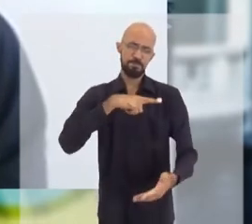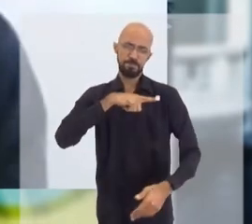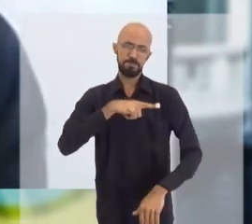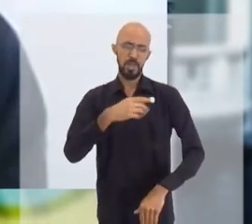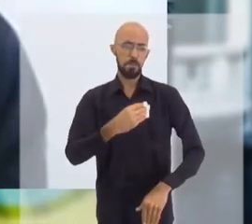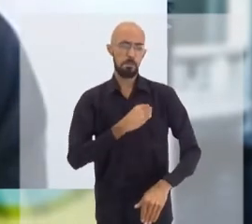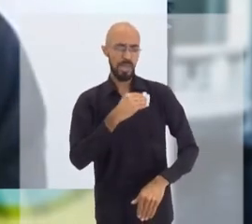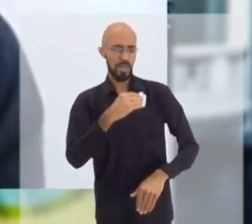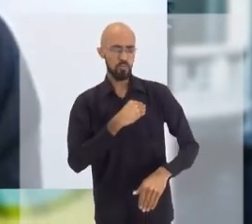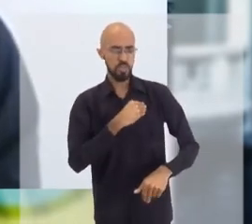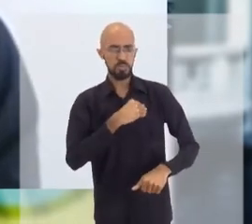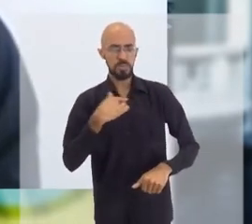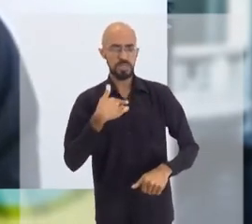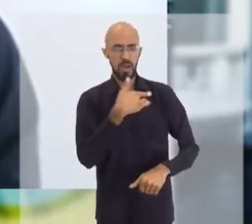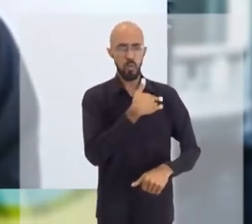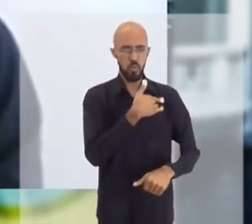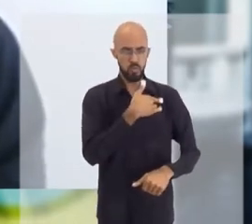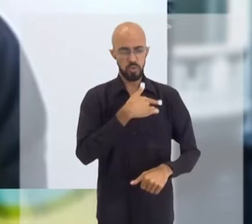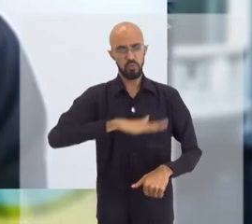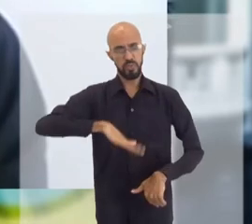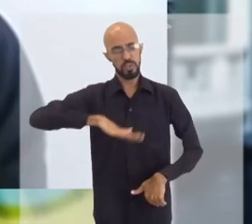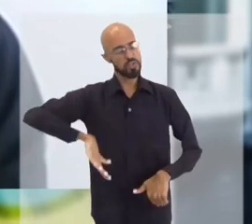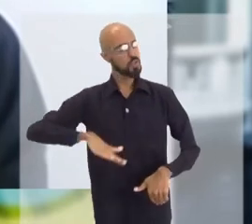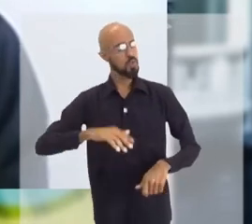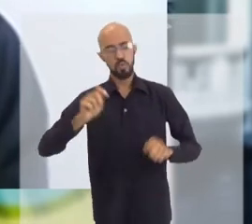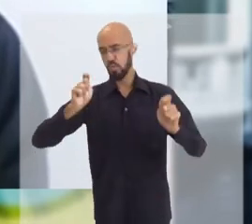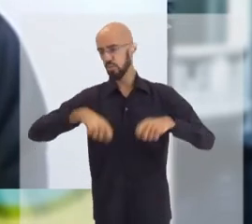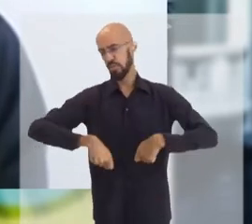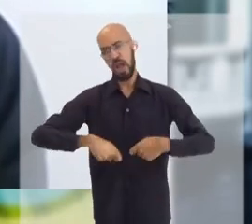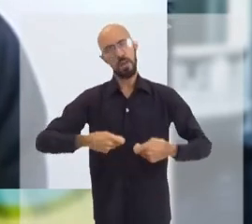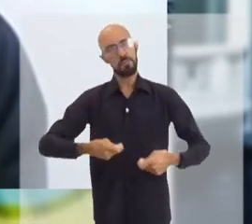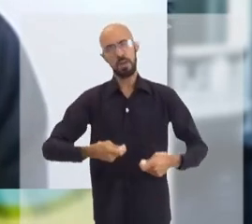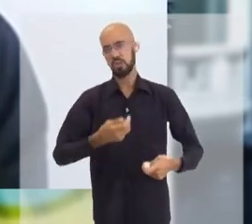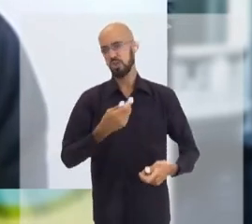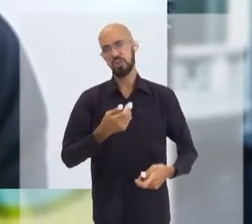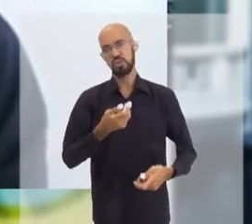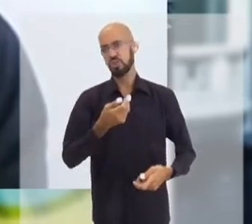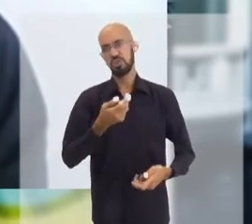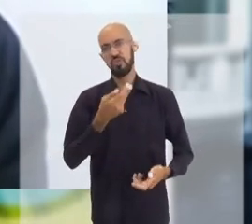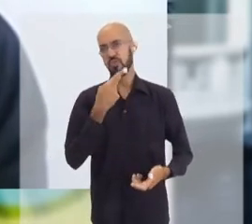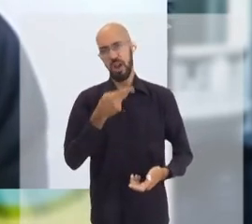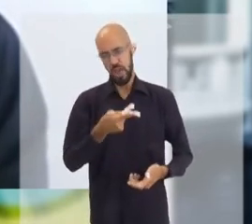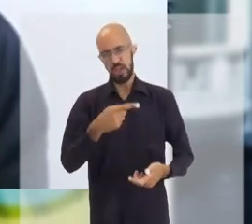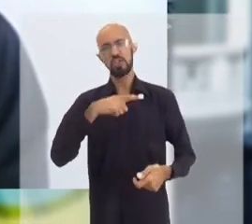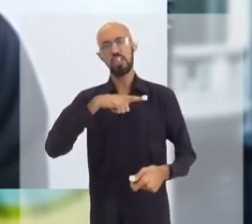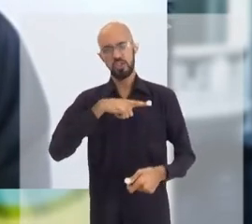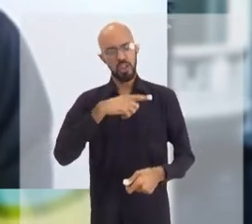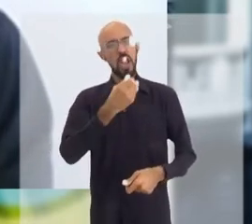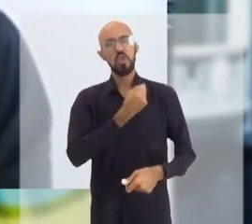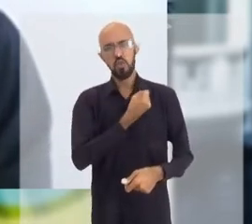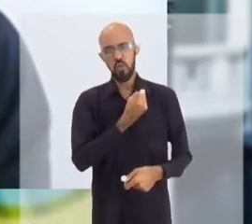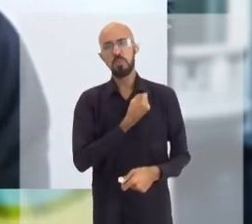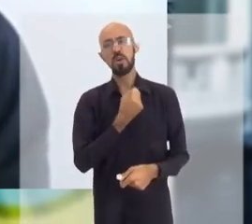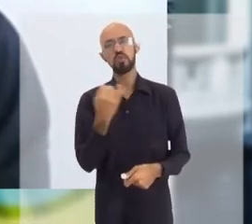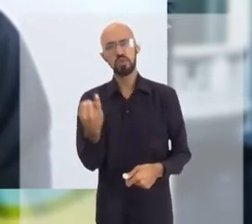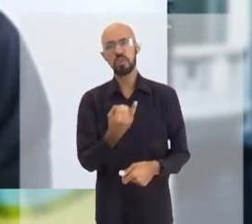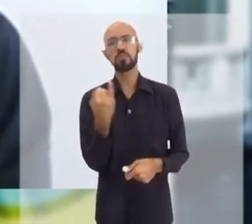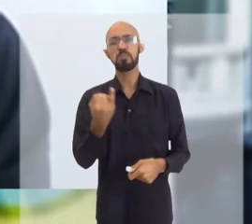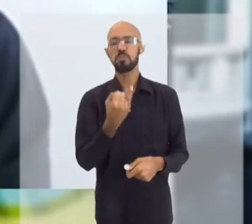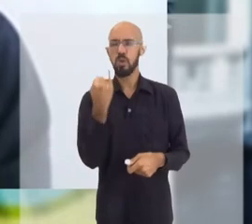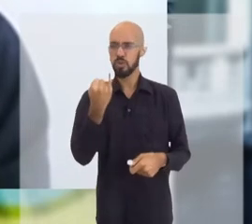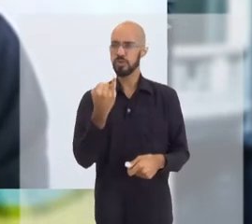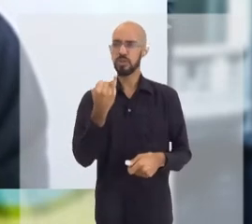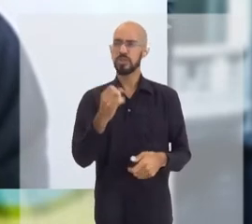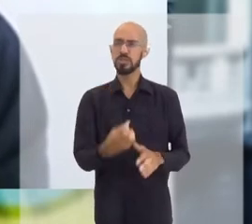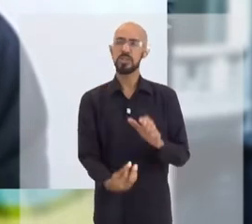trouxeram um benefício para a saúde infantil incomparável, eu acho que nós temos hoje números que justificam todo esse impacto